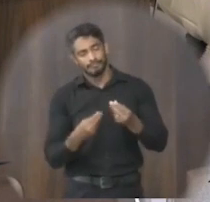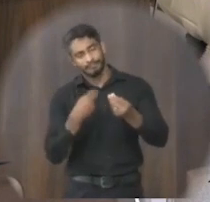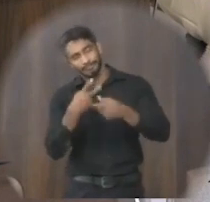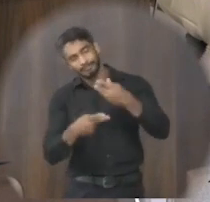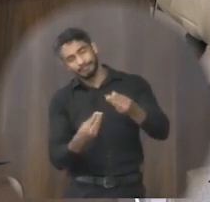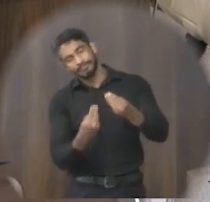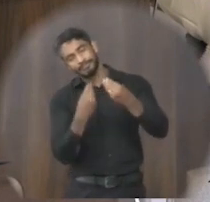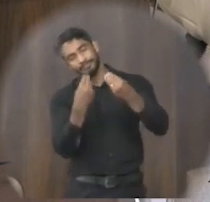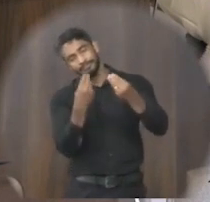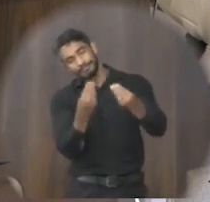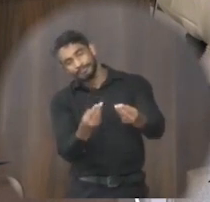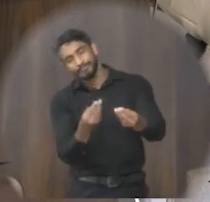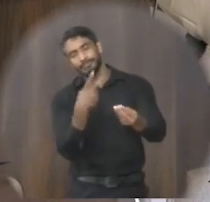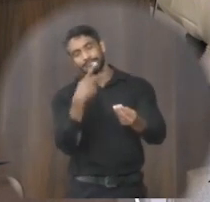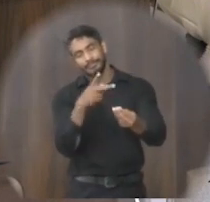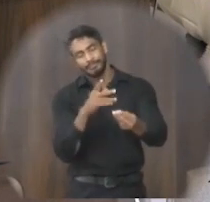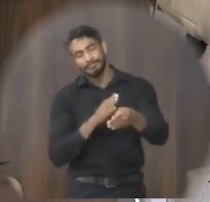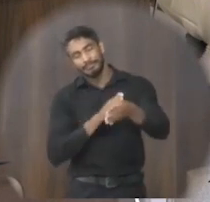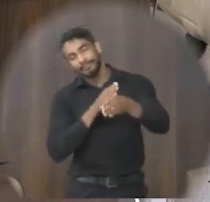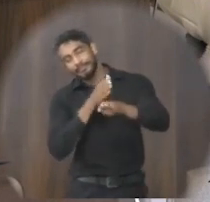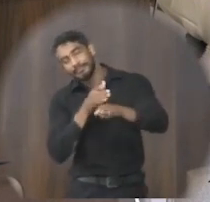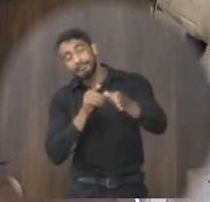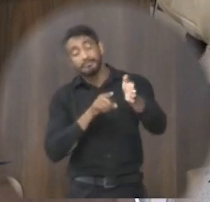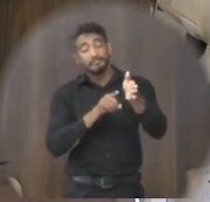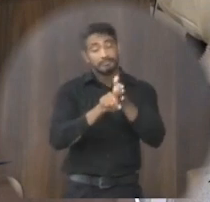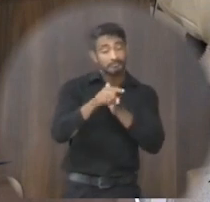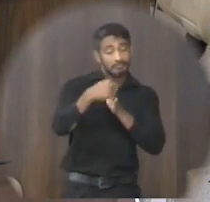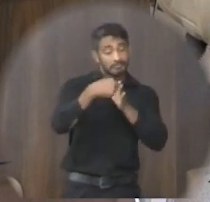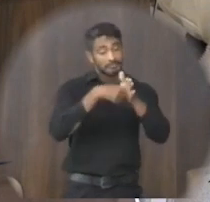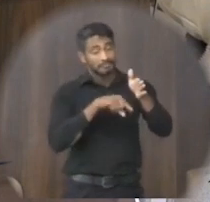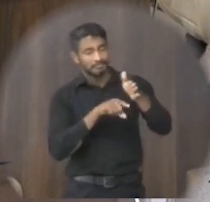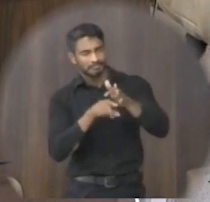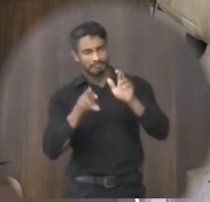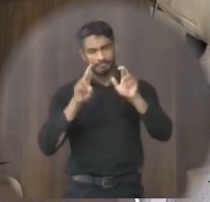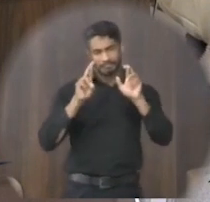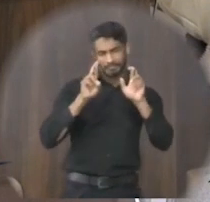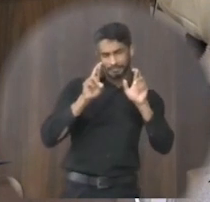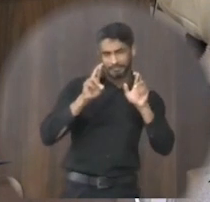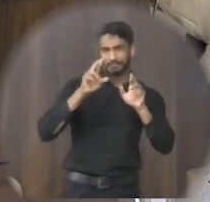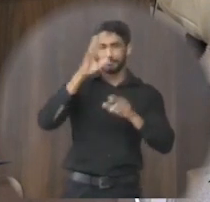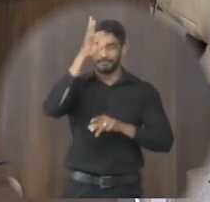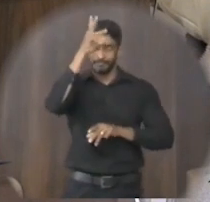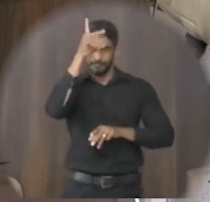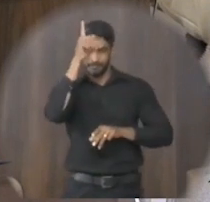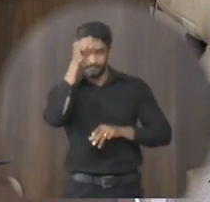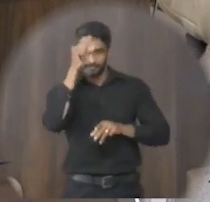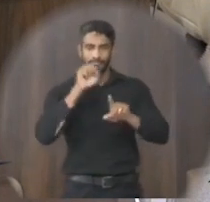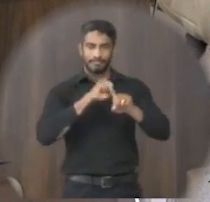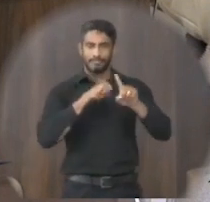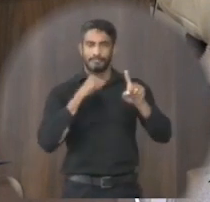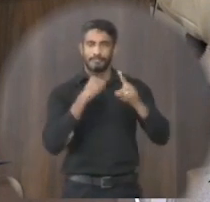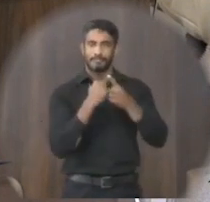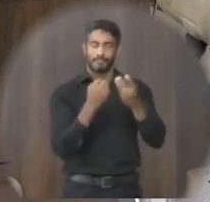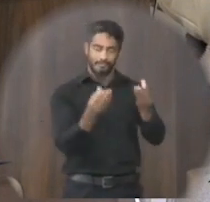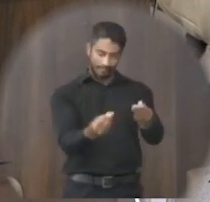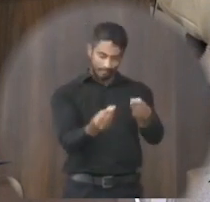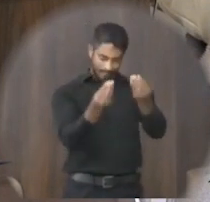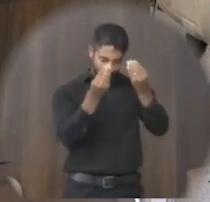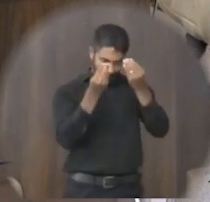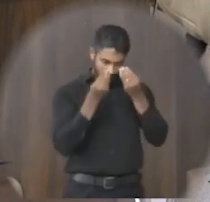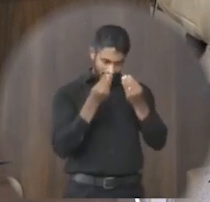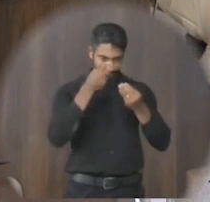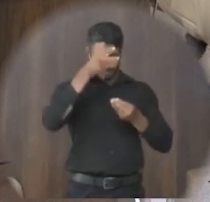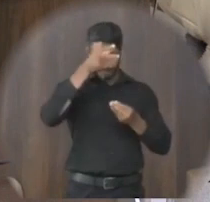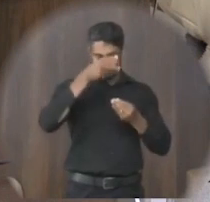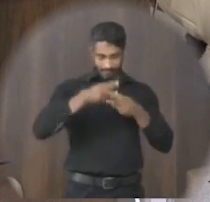ganhar ela vai perante os torcedores do Atlético perante a sociedade arrecada esses presentes